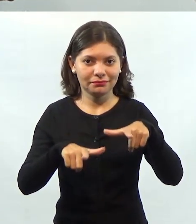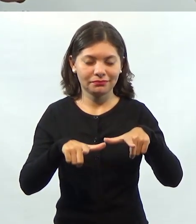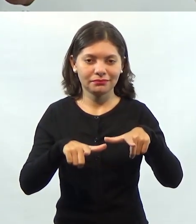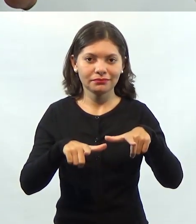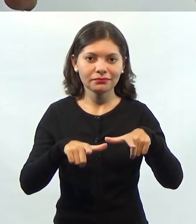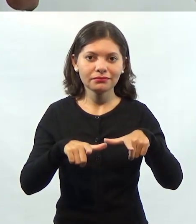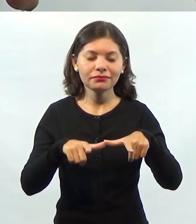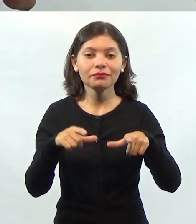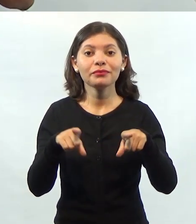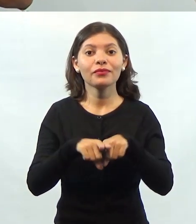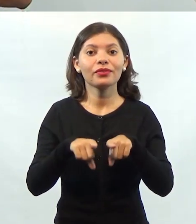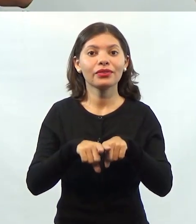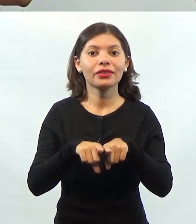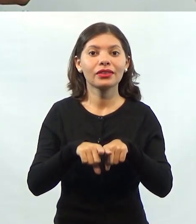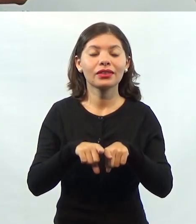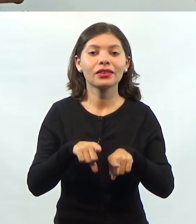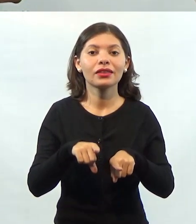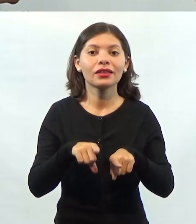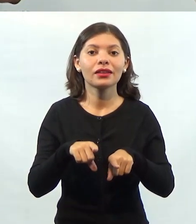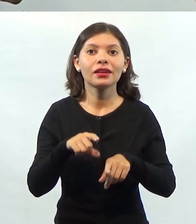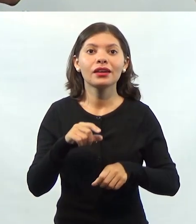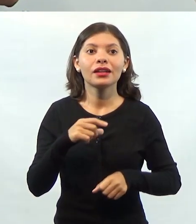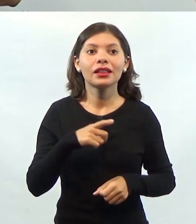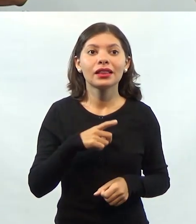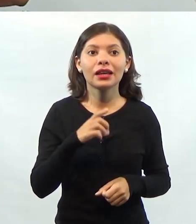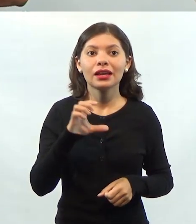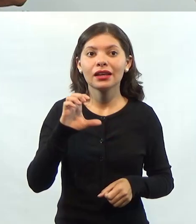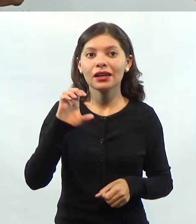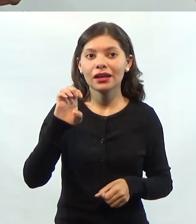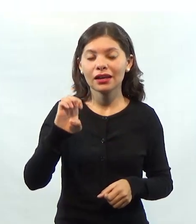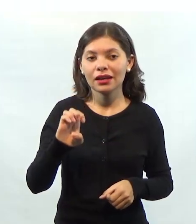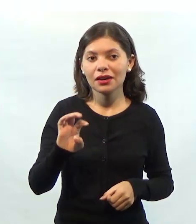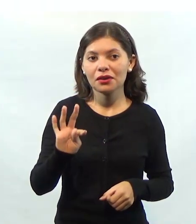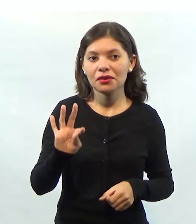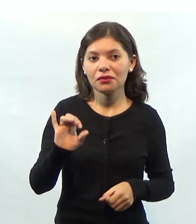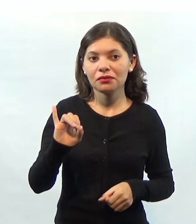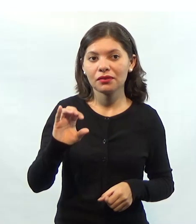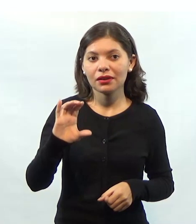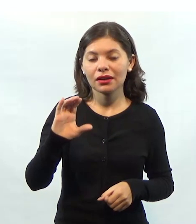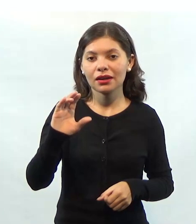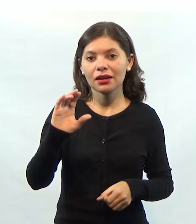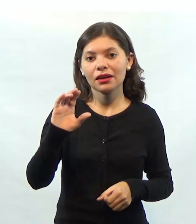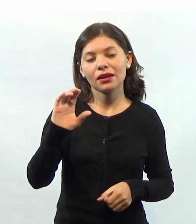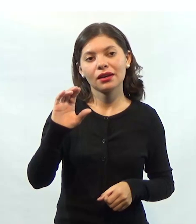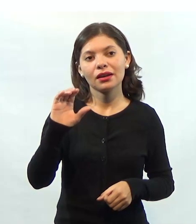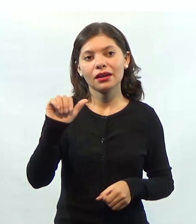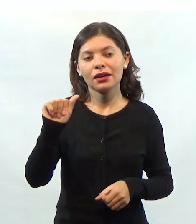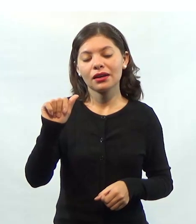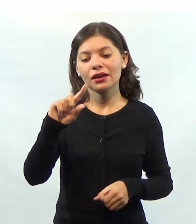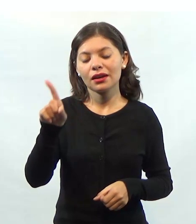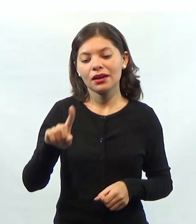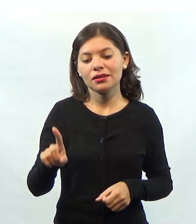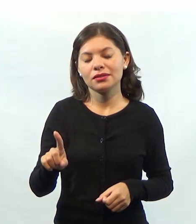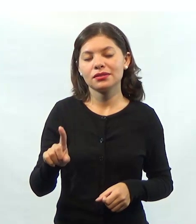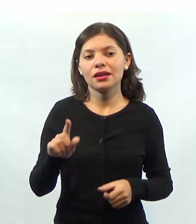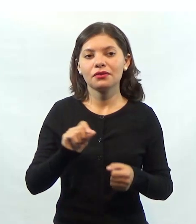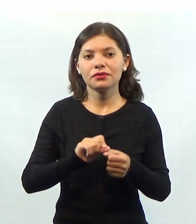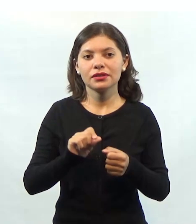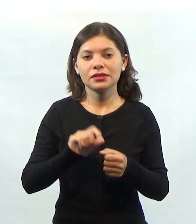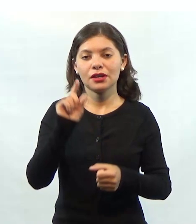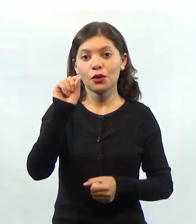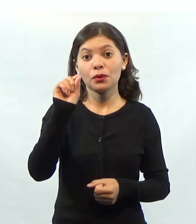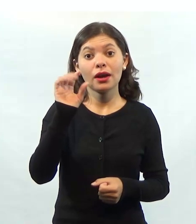Nós também temos a eficácia. Eficácia é fazer